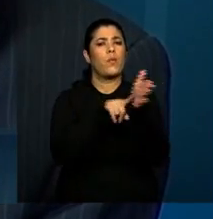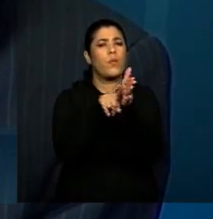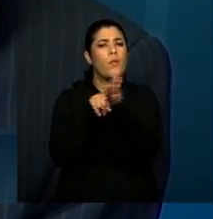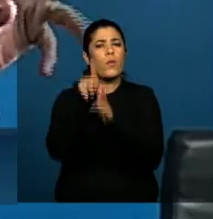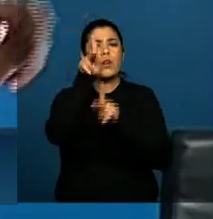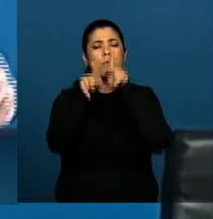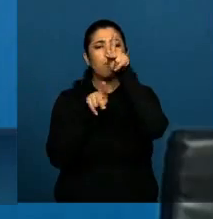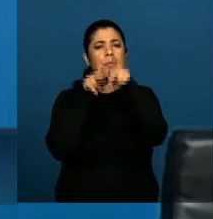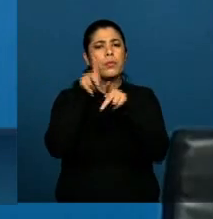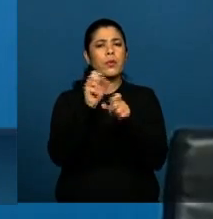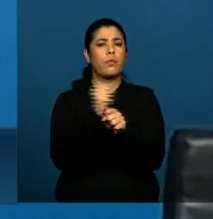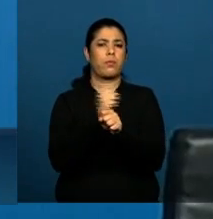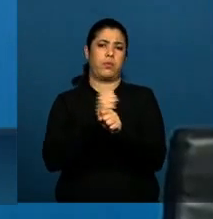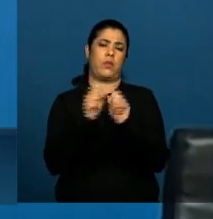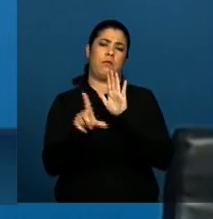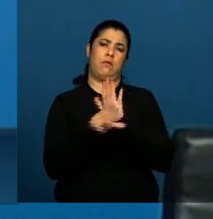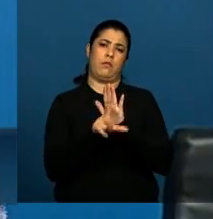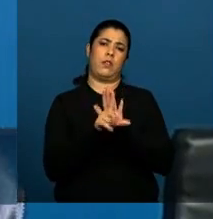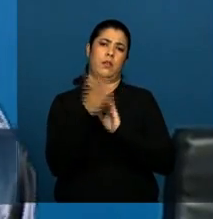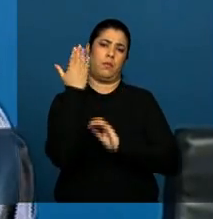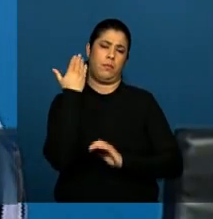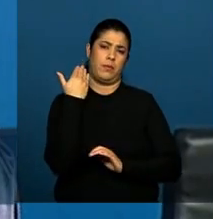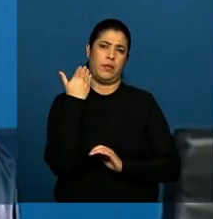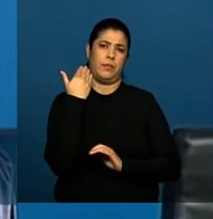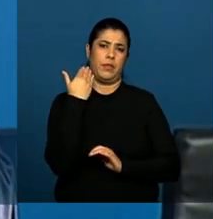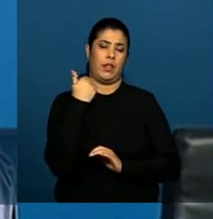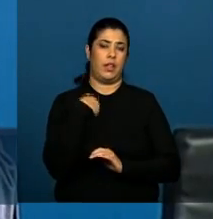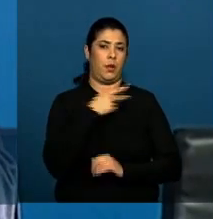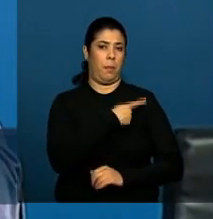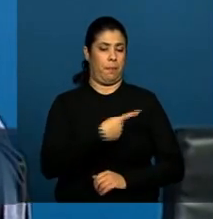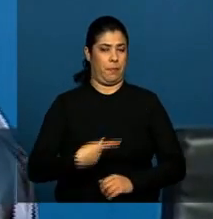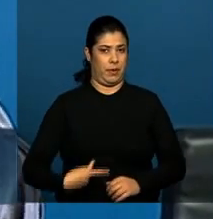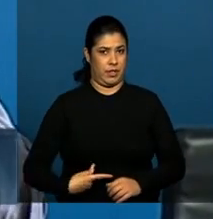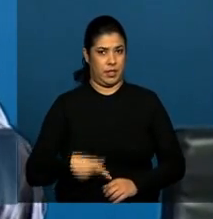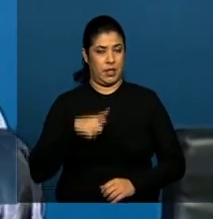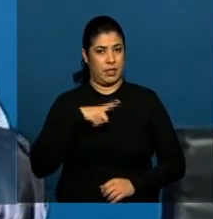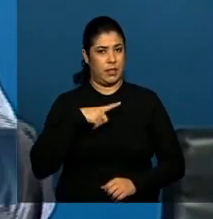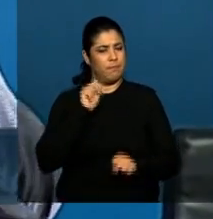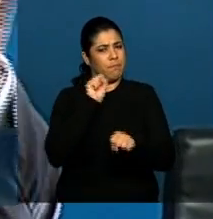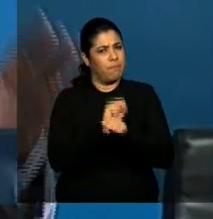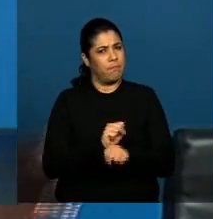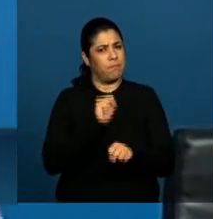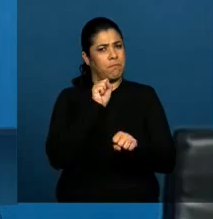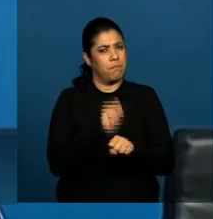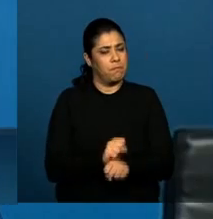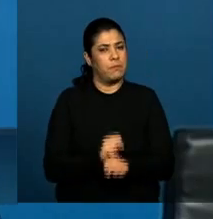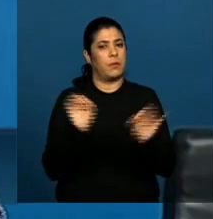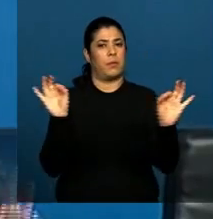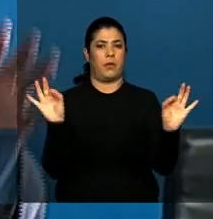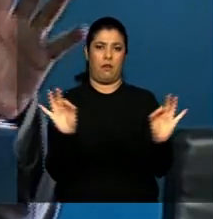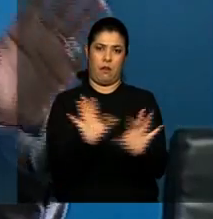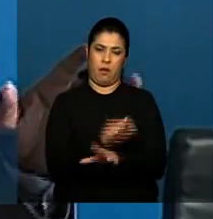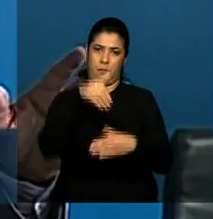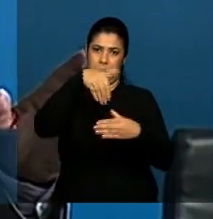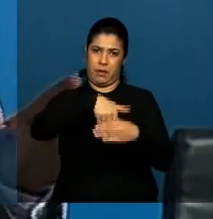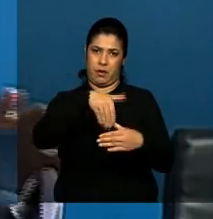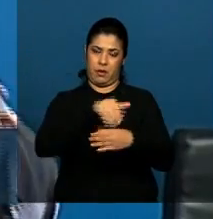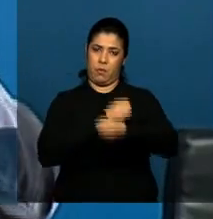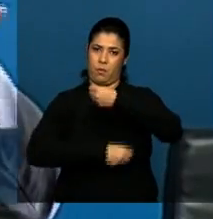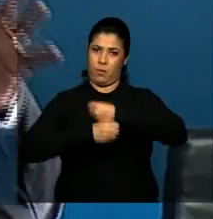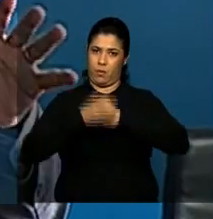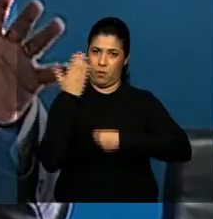aprovação e sanção do projeto, a presidenta teve a sabedoria de aguardar que passássemos o ano eleitoral para evitar